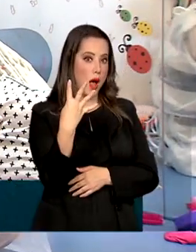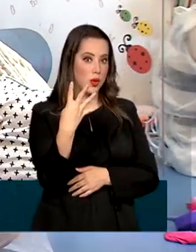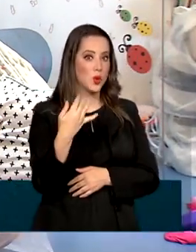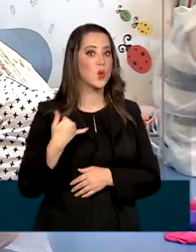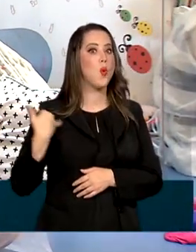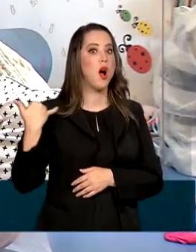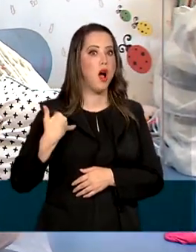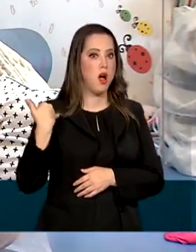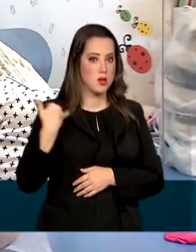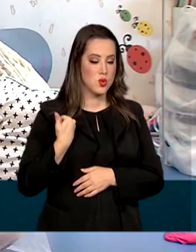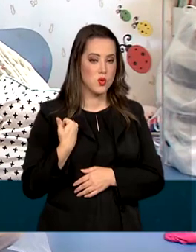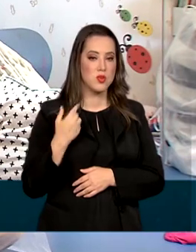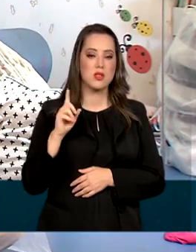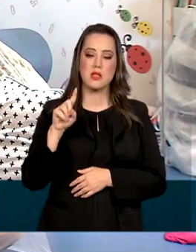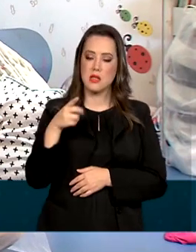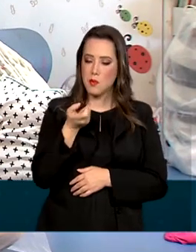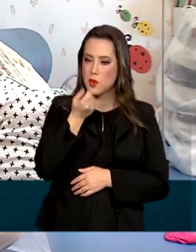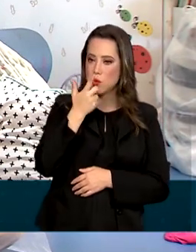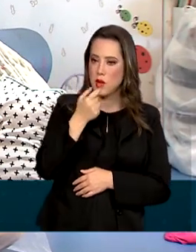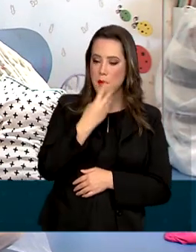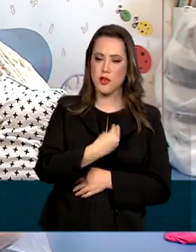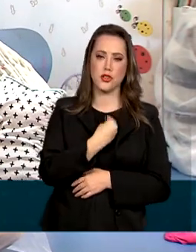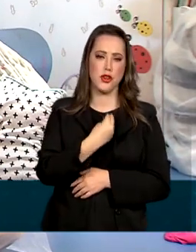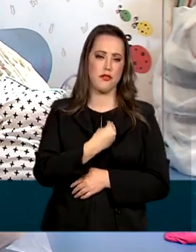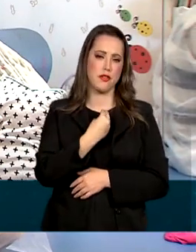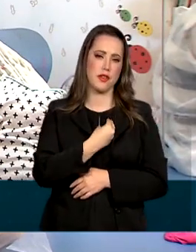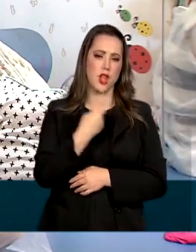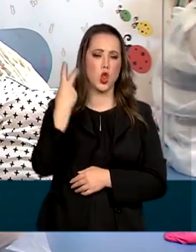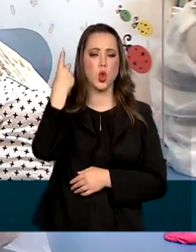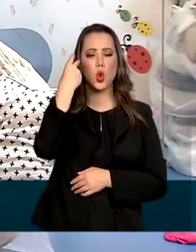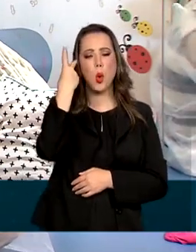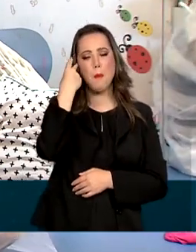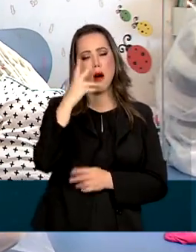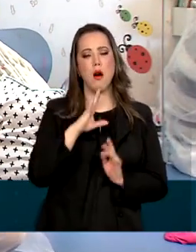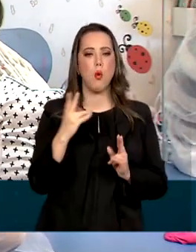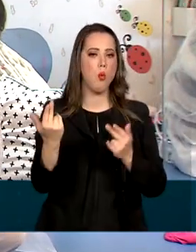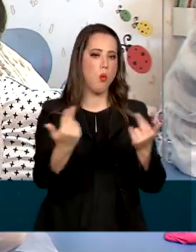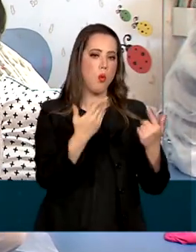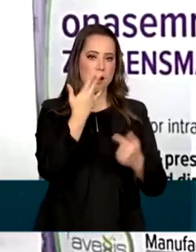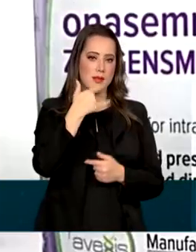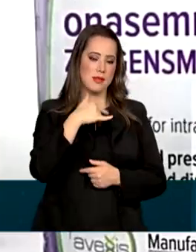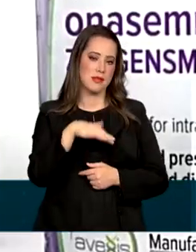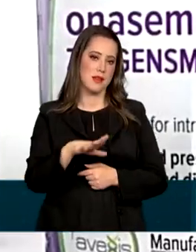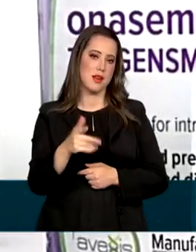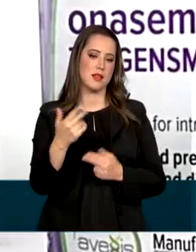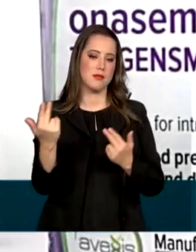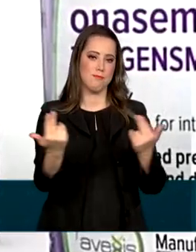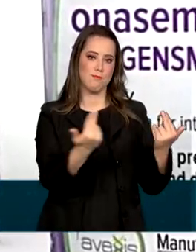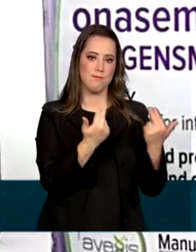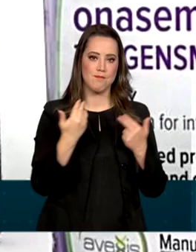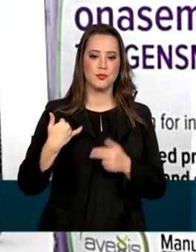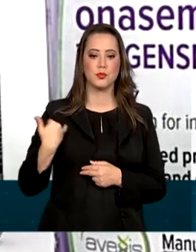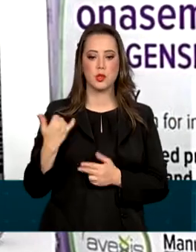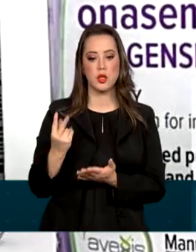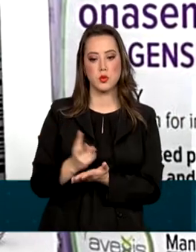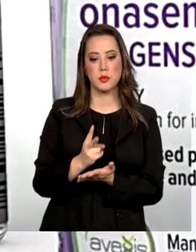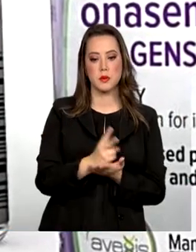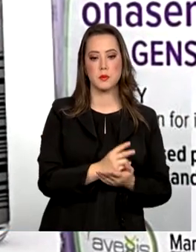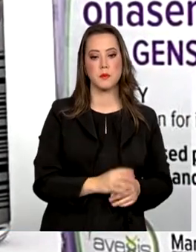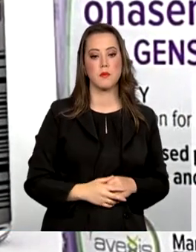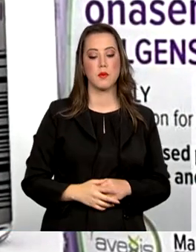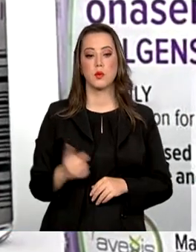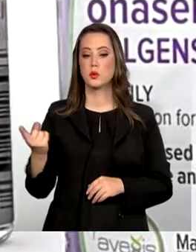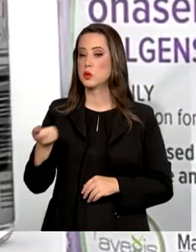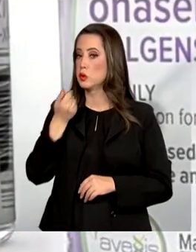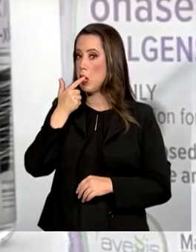tomar o Zolgensma, a pequena tem uma vida praticamente igual a crianças da idade dela. O Zolgensma é considerado o